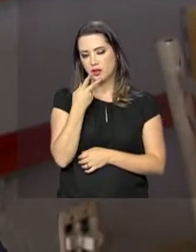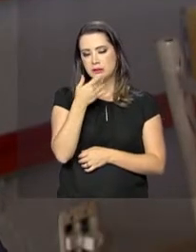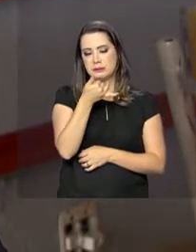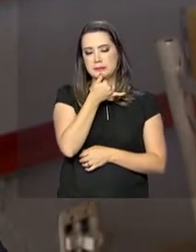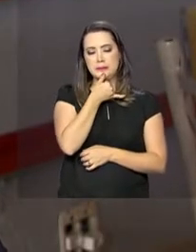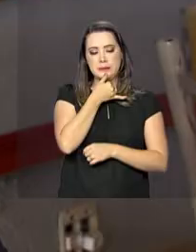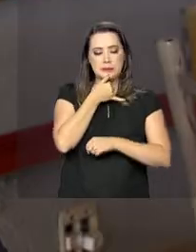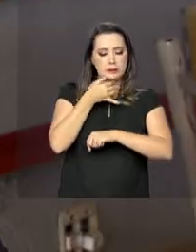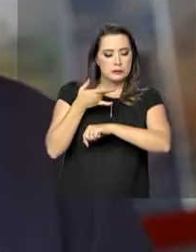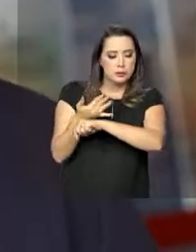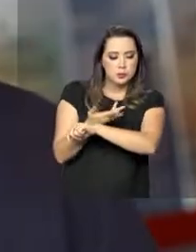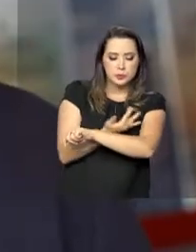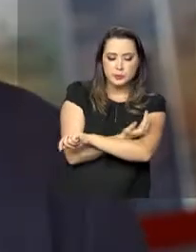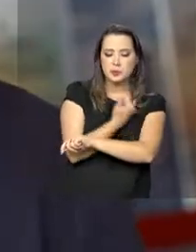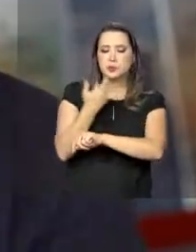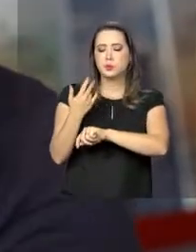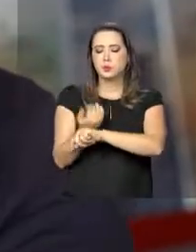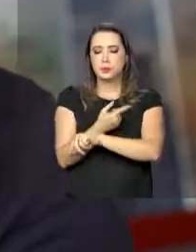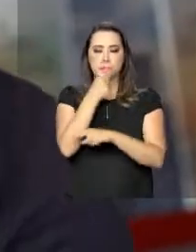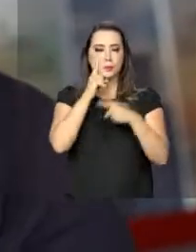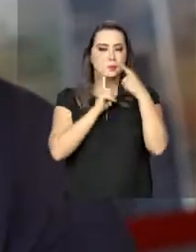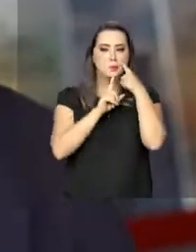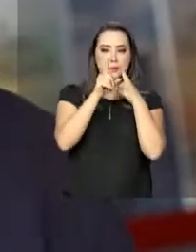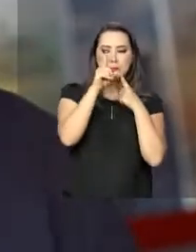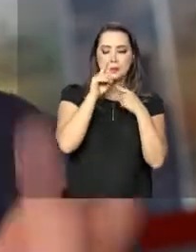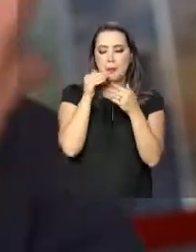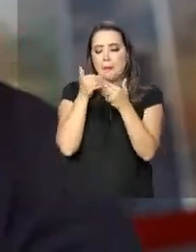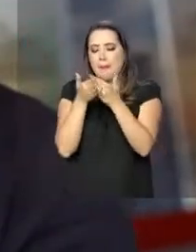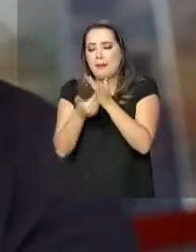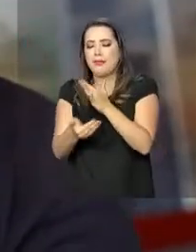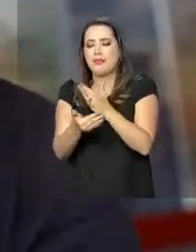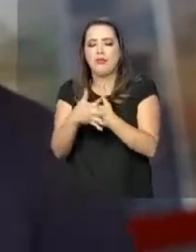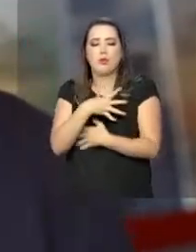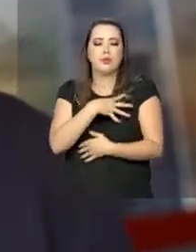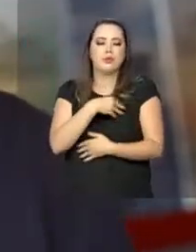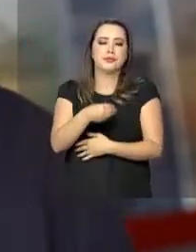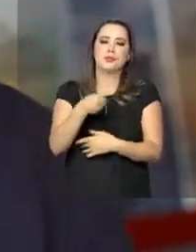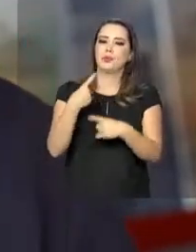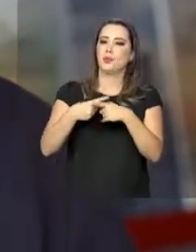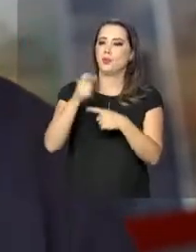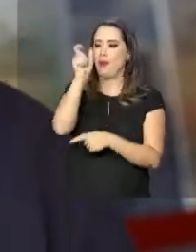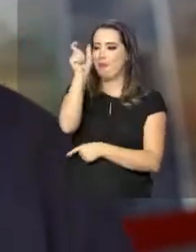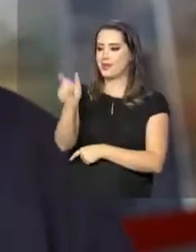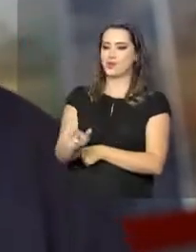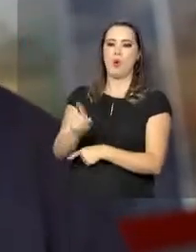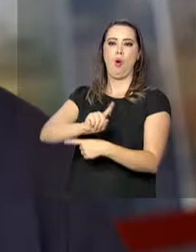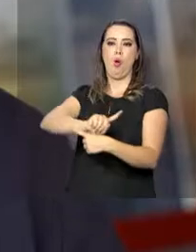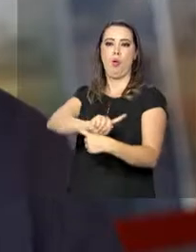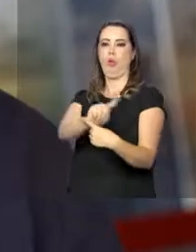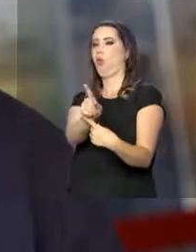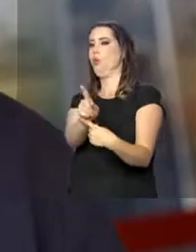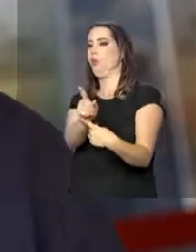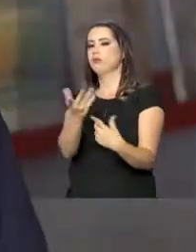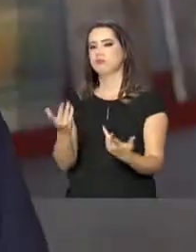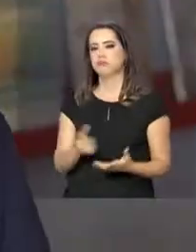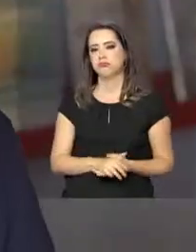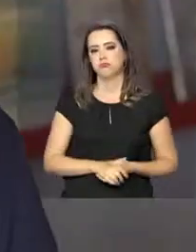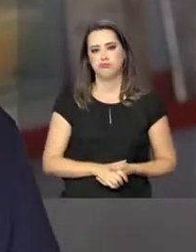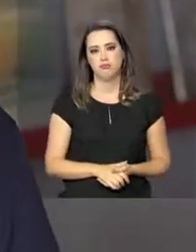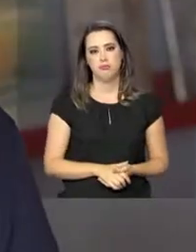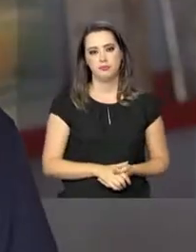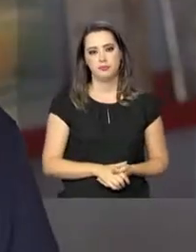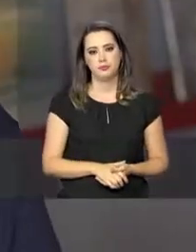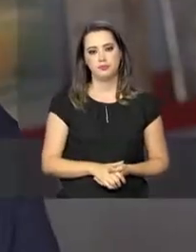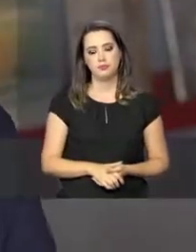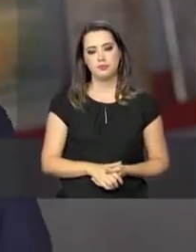perda irreparável e lamenta em ter perdido o seu filho porque alguém fez uma escolha errada. Talvez